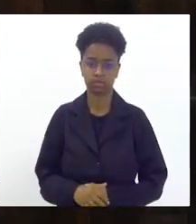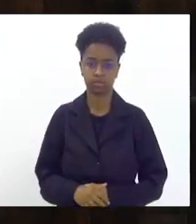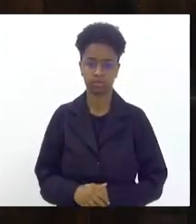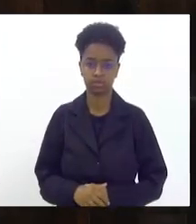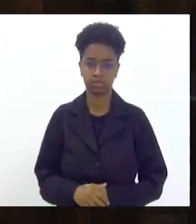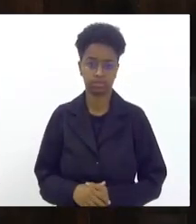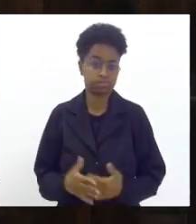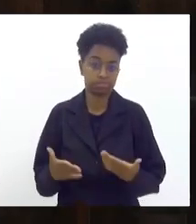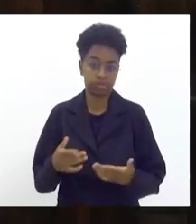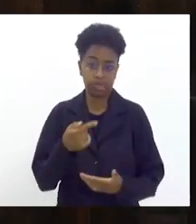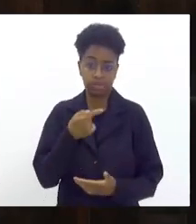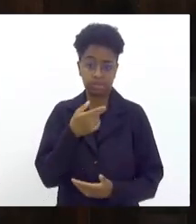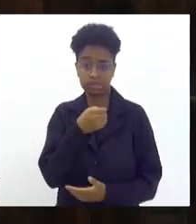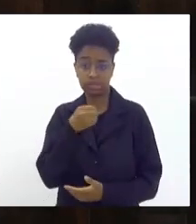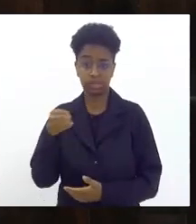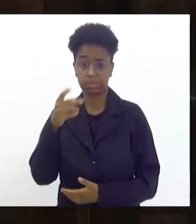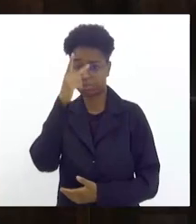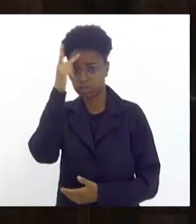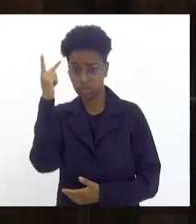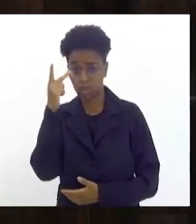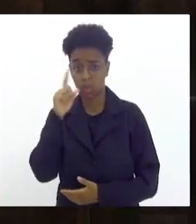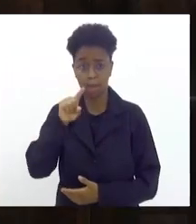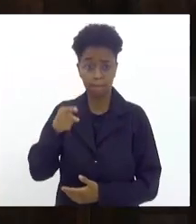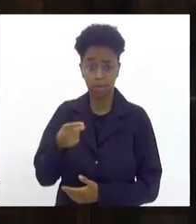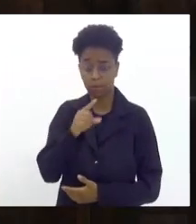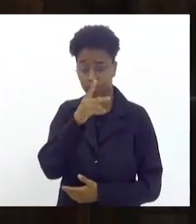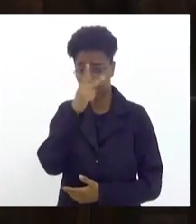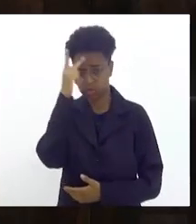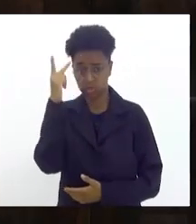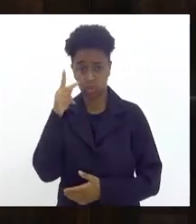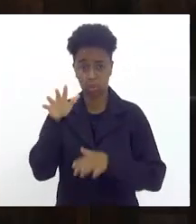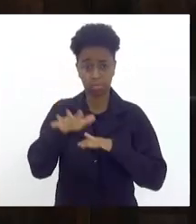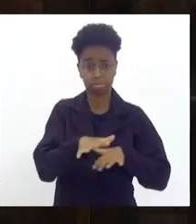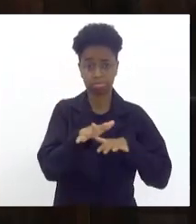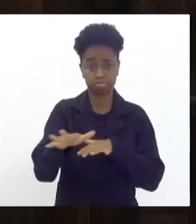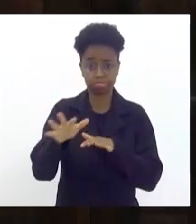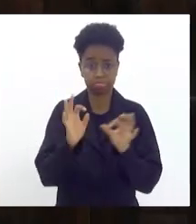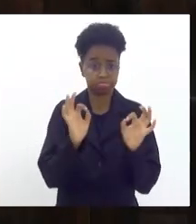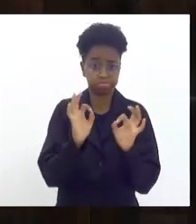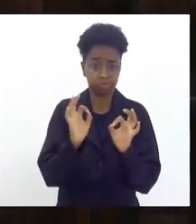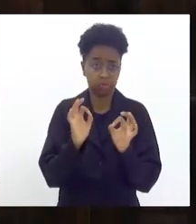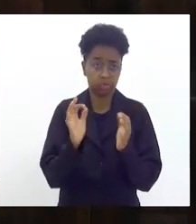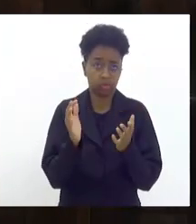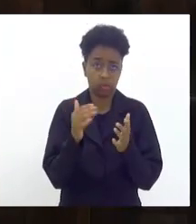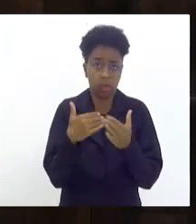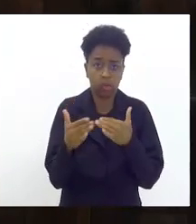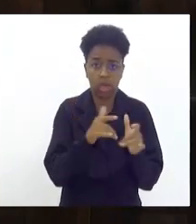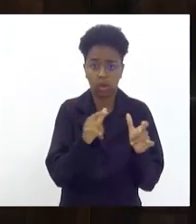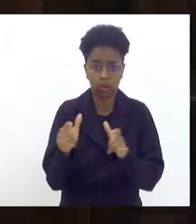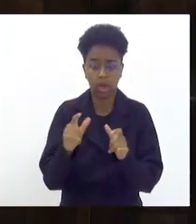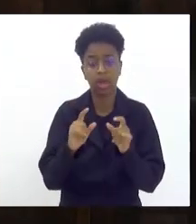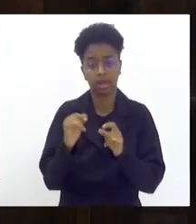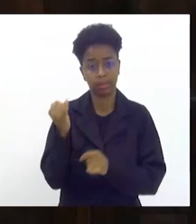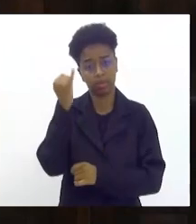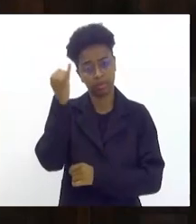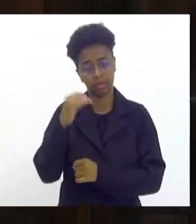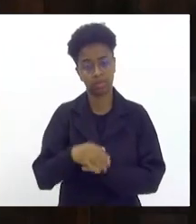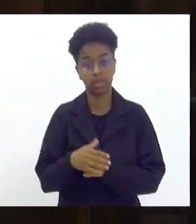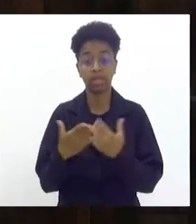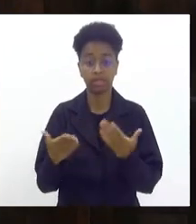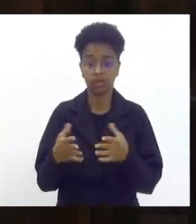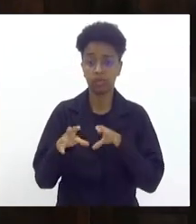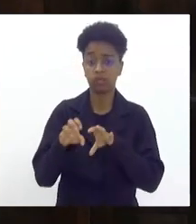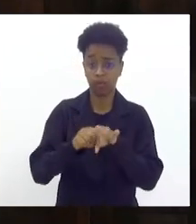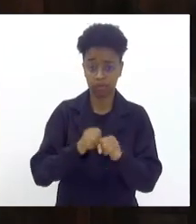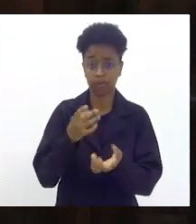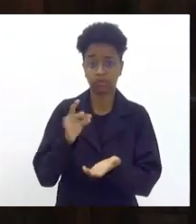Colocar 700 pessoas, 2 mil pessoas, 1 mil pessoas na avenida, não importa qual lugar que seja, eu acho que isso é muito importante. Então, a formação de